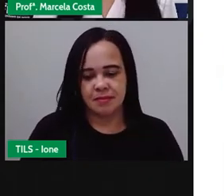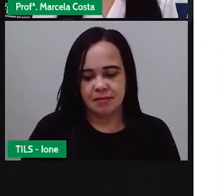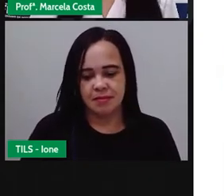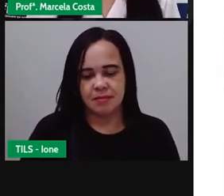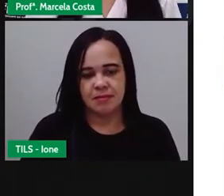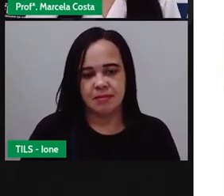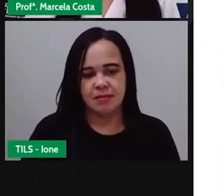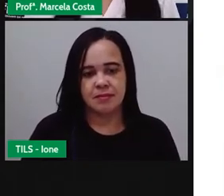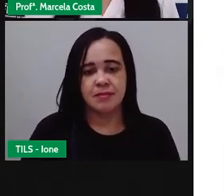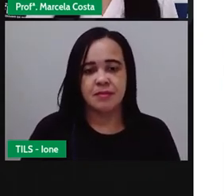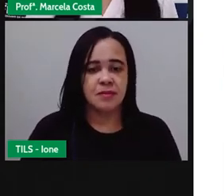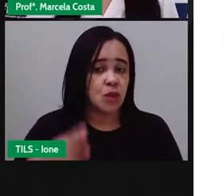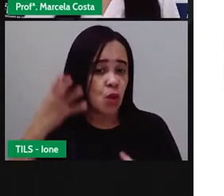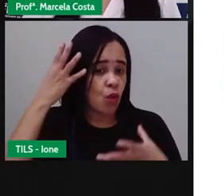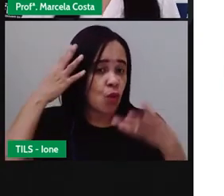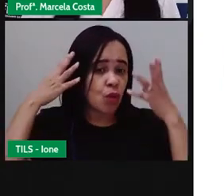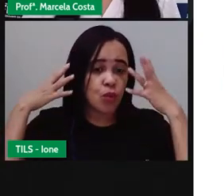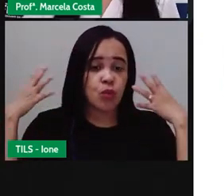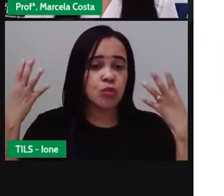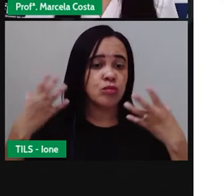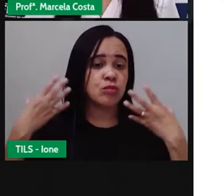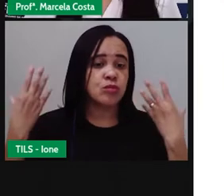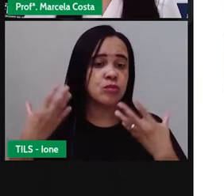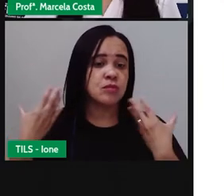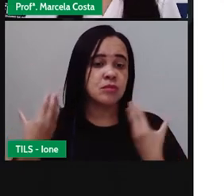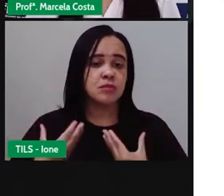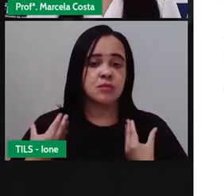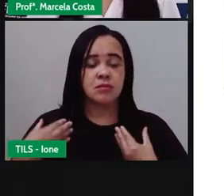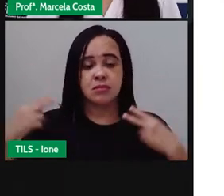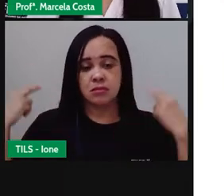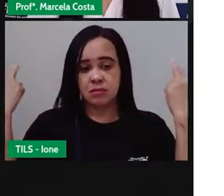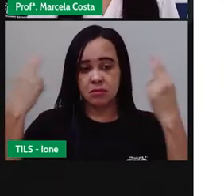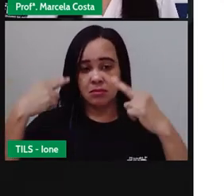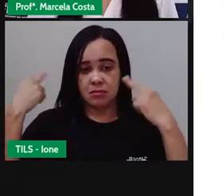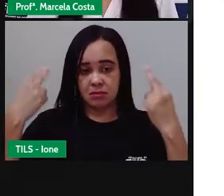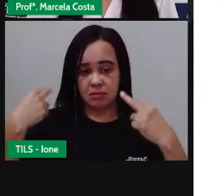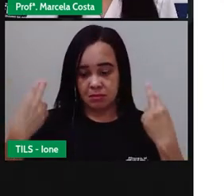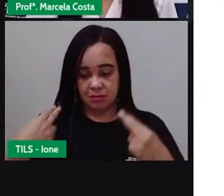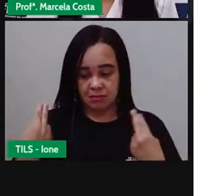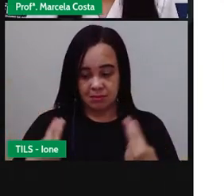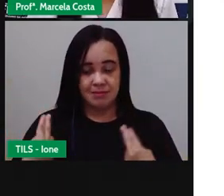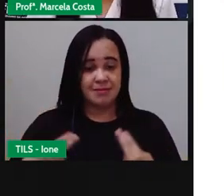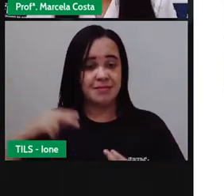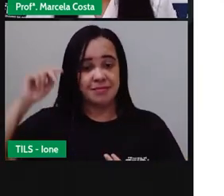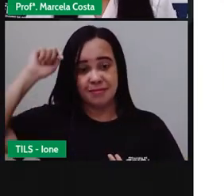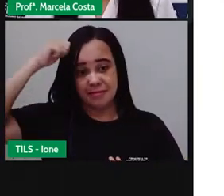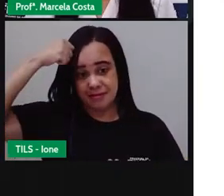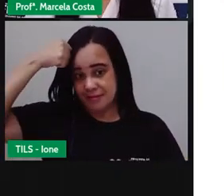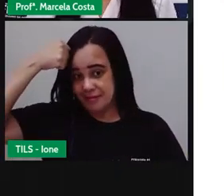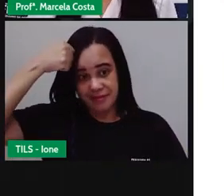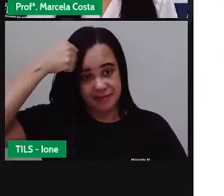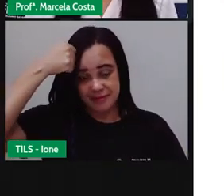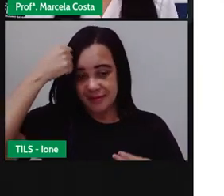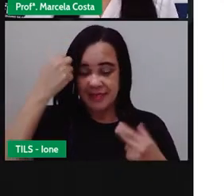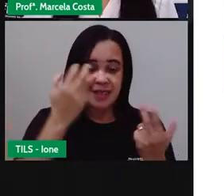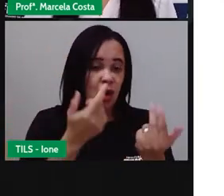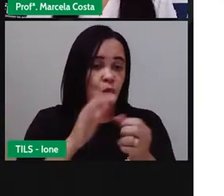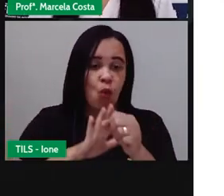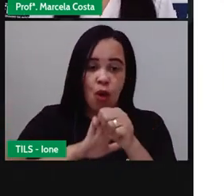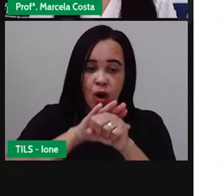E os cabelos? Os cabelos eram enroladinhos, negros, como os fiapos da noite.